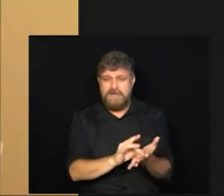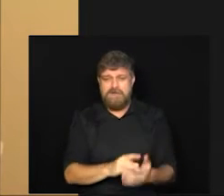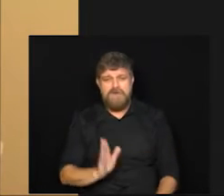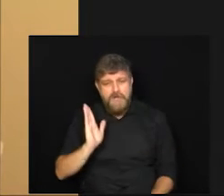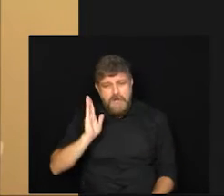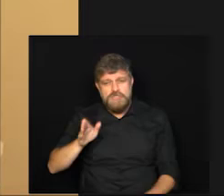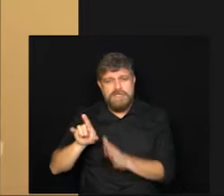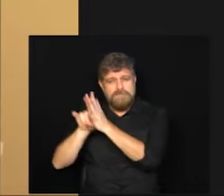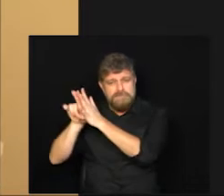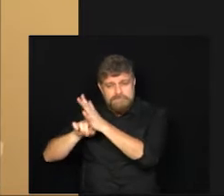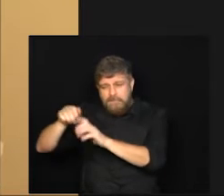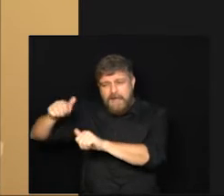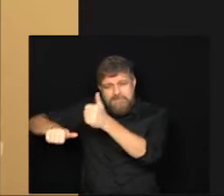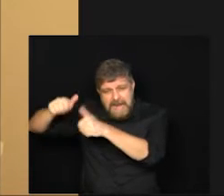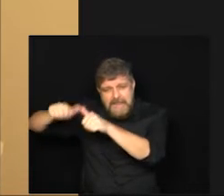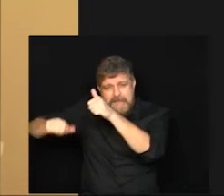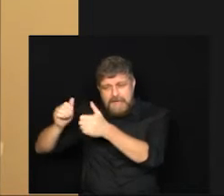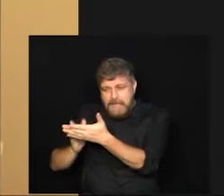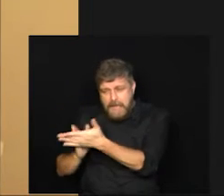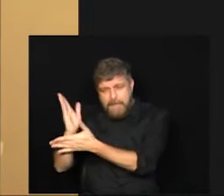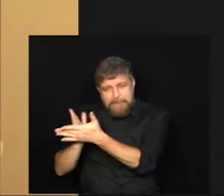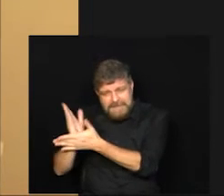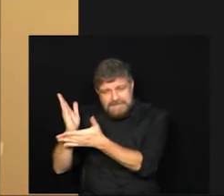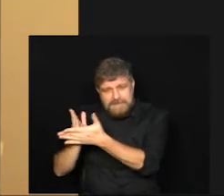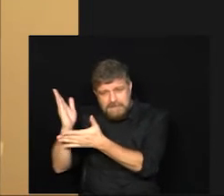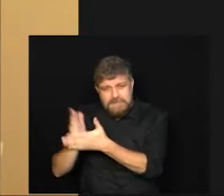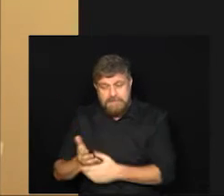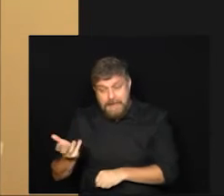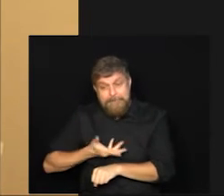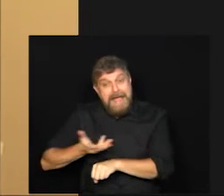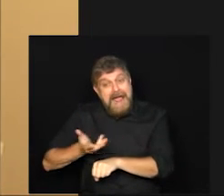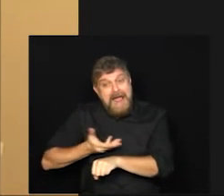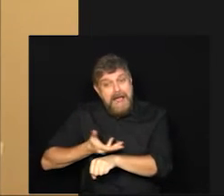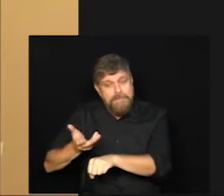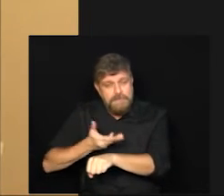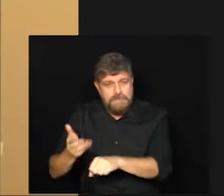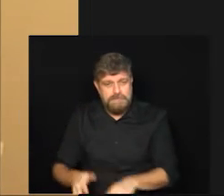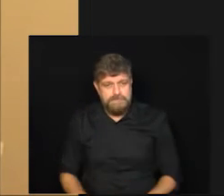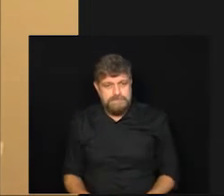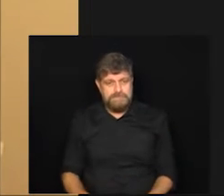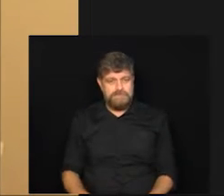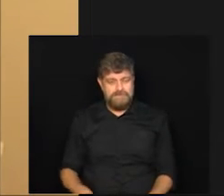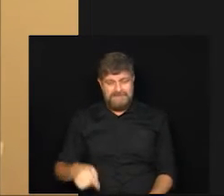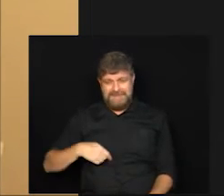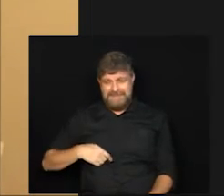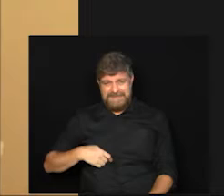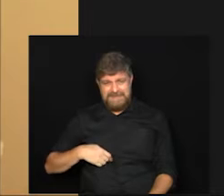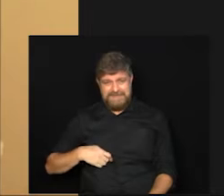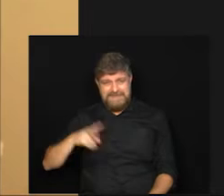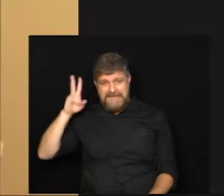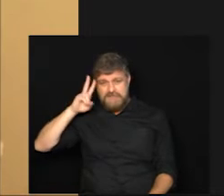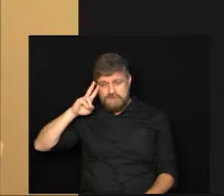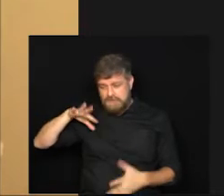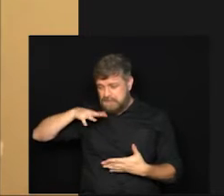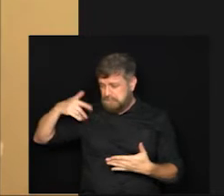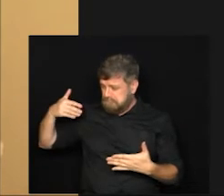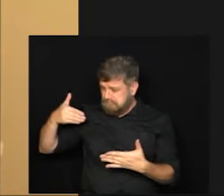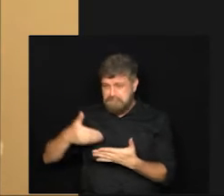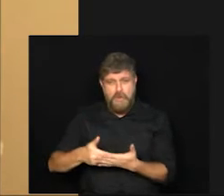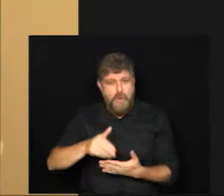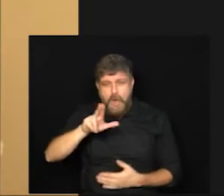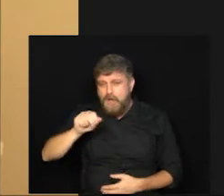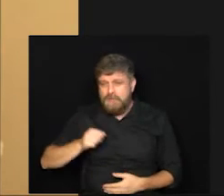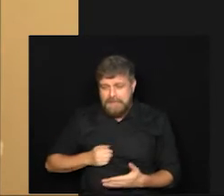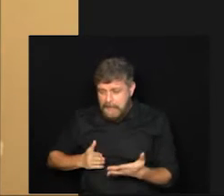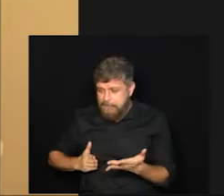aprovadas num ritmo mais acelerado nunca na ciência se viu aprovações de